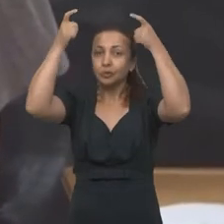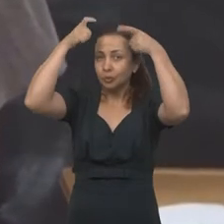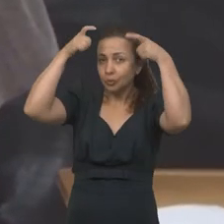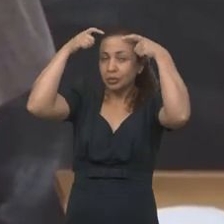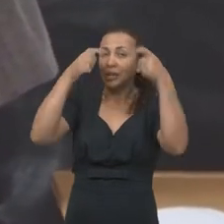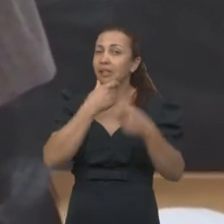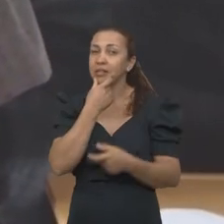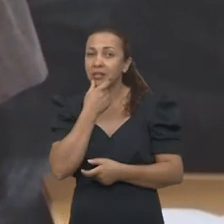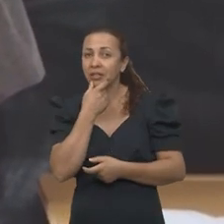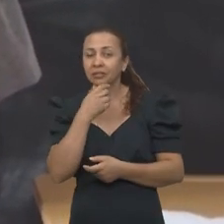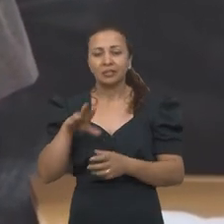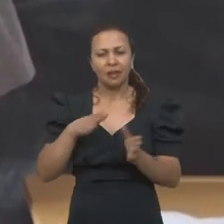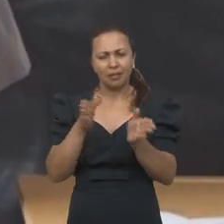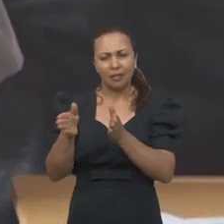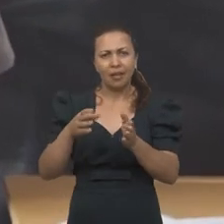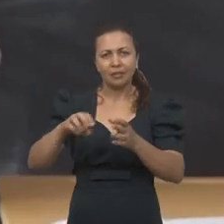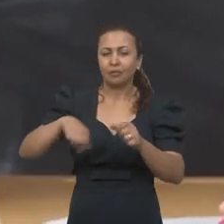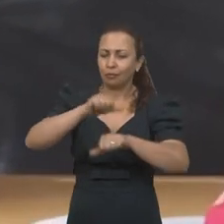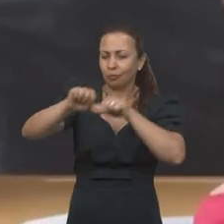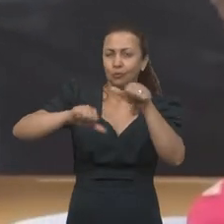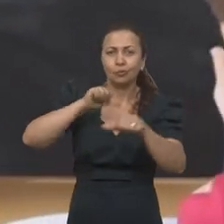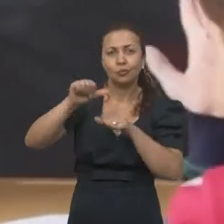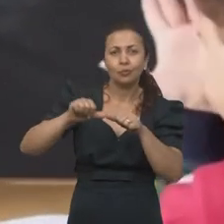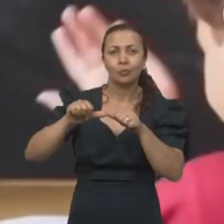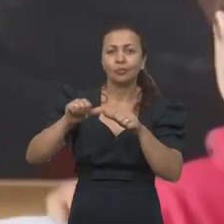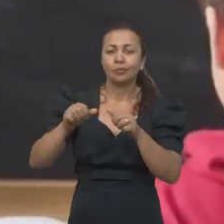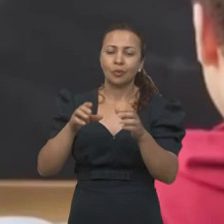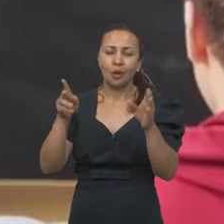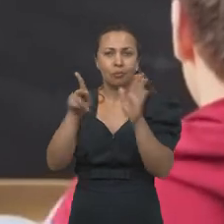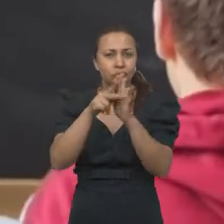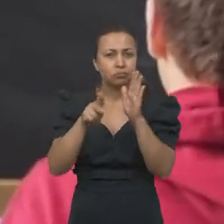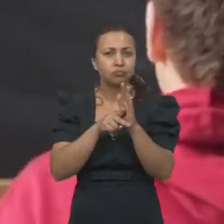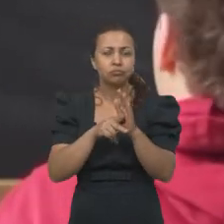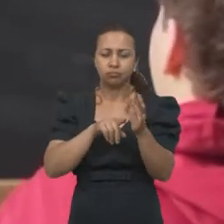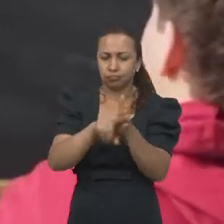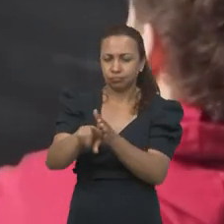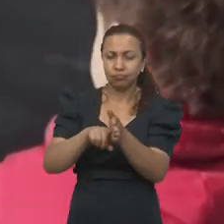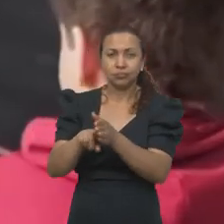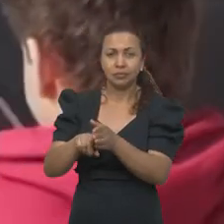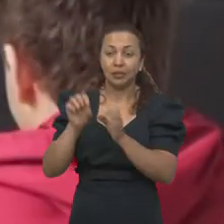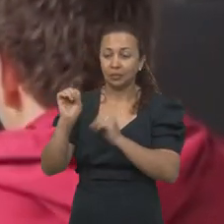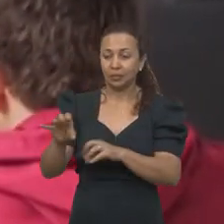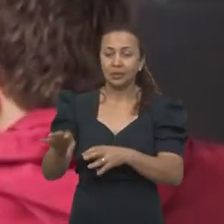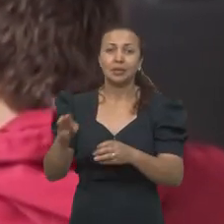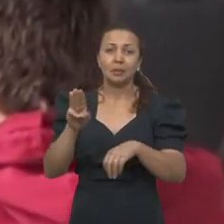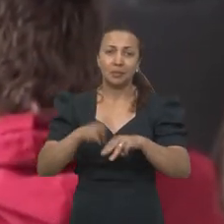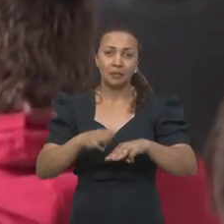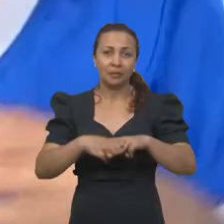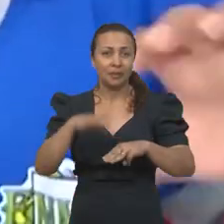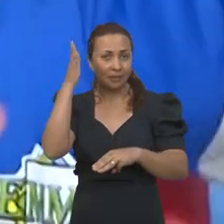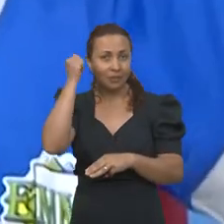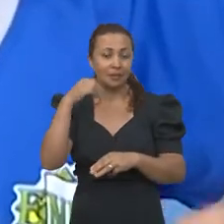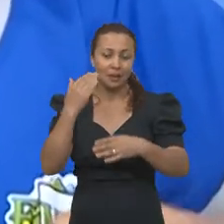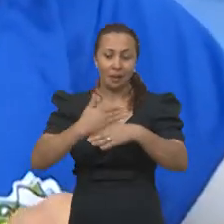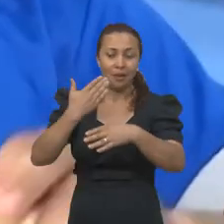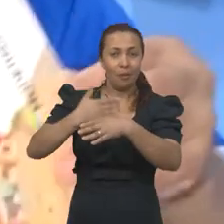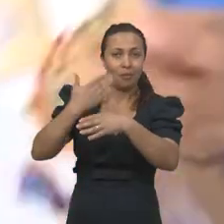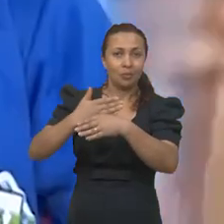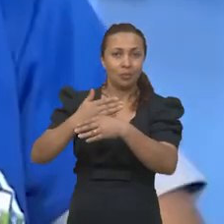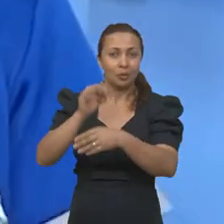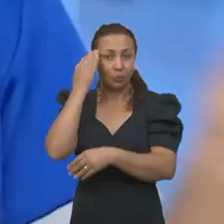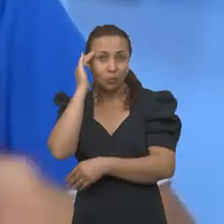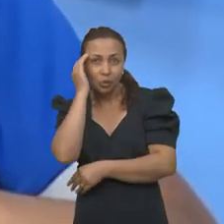Então é dentro dessa rede hoje que a gente vem desenvolvendo os projetos de pesquisa. Então na educação matemática, o que se sabe é que a